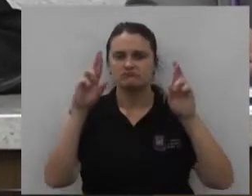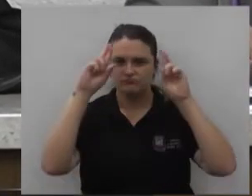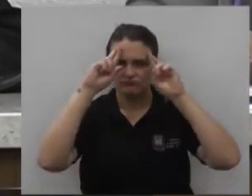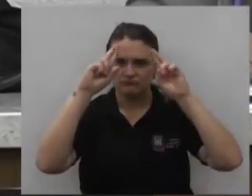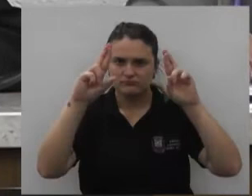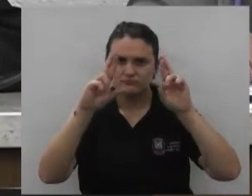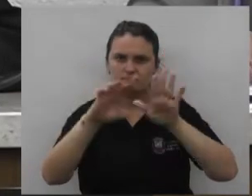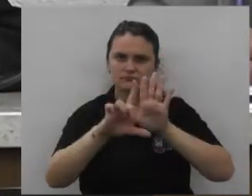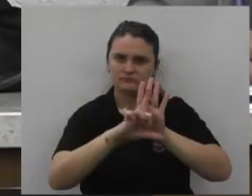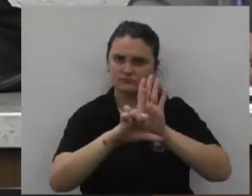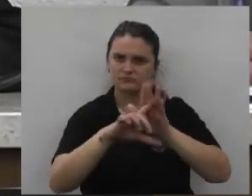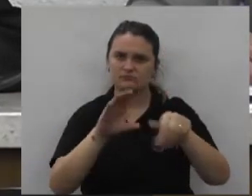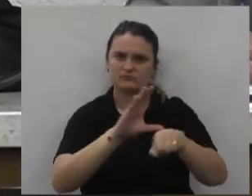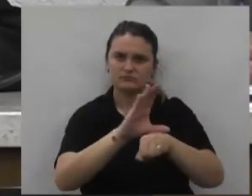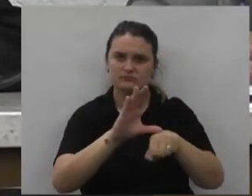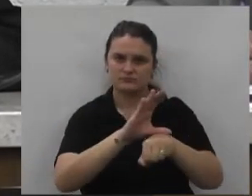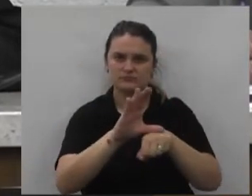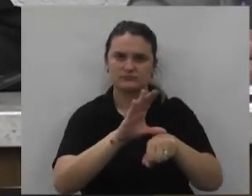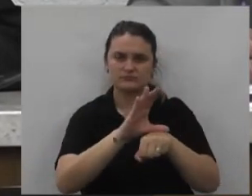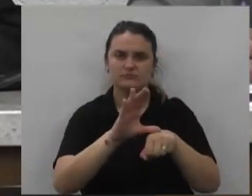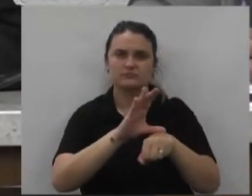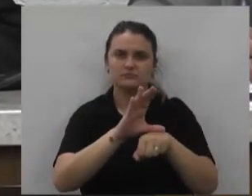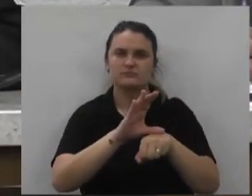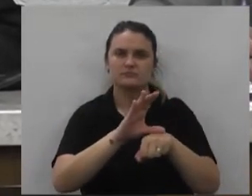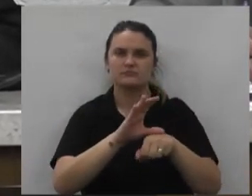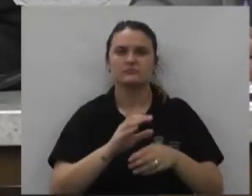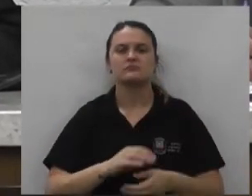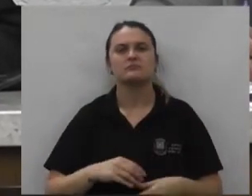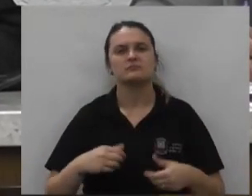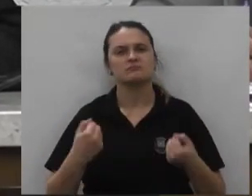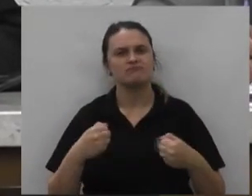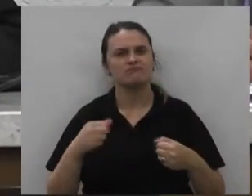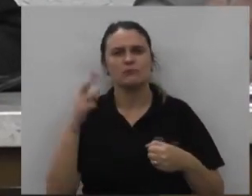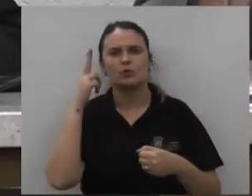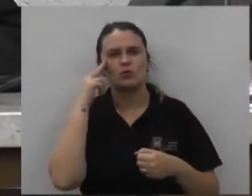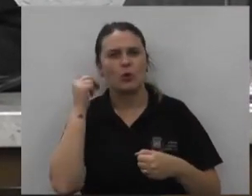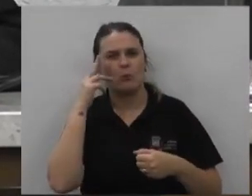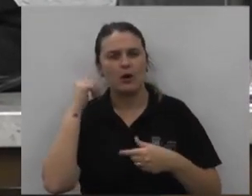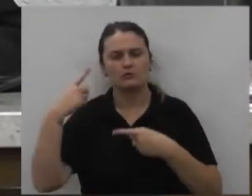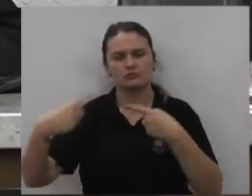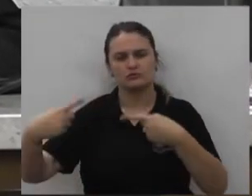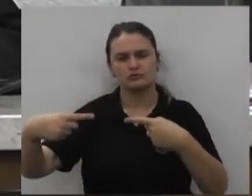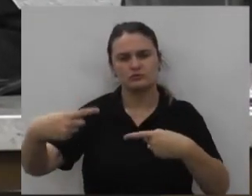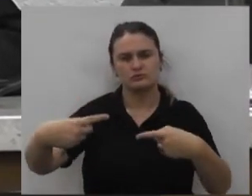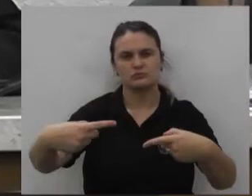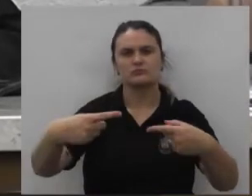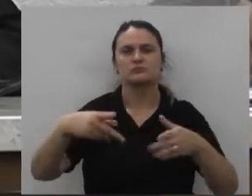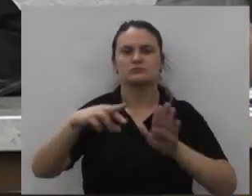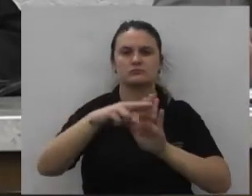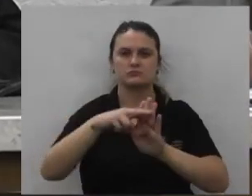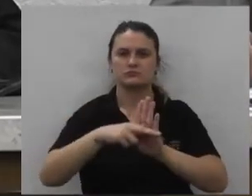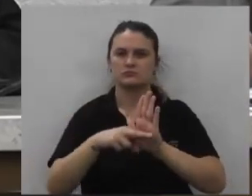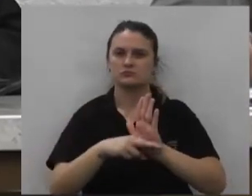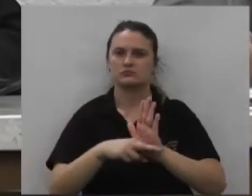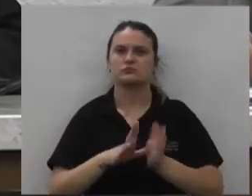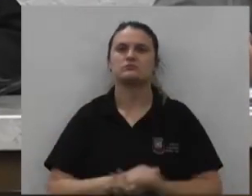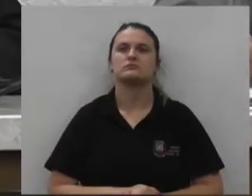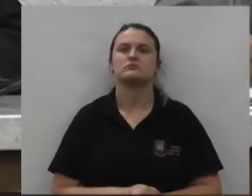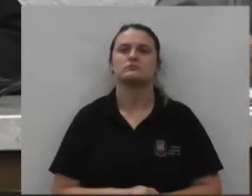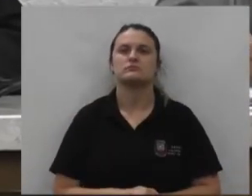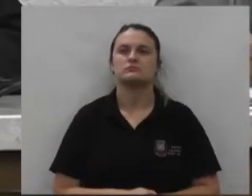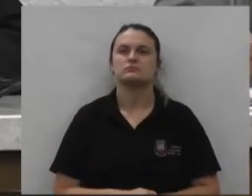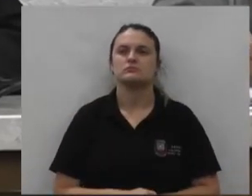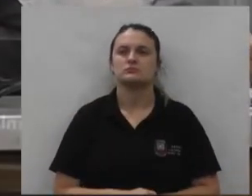e constitucional devendo mesmo seguir os trâmites normais do regimento